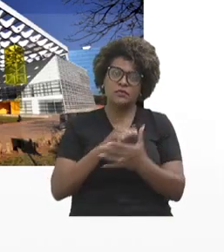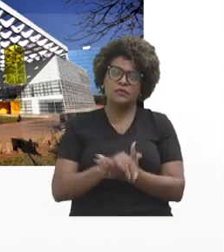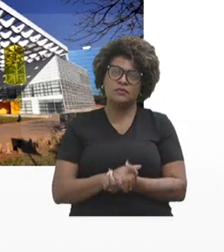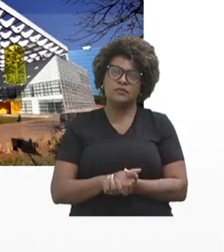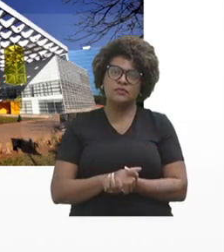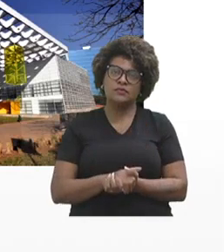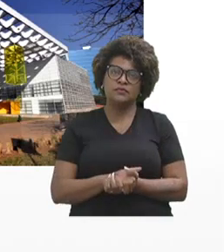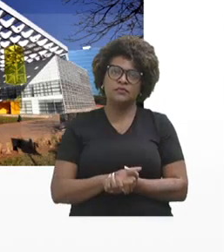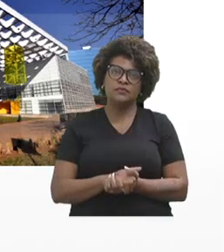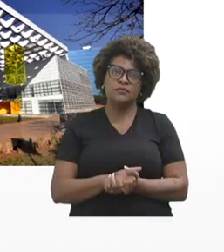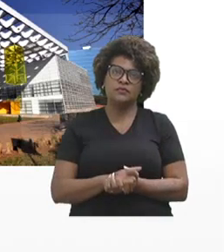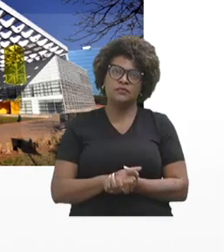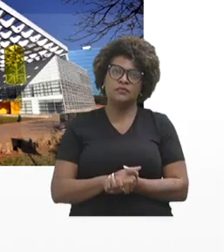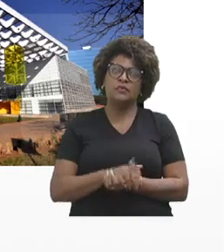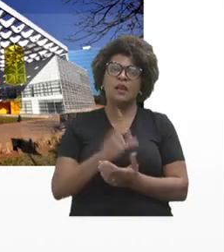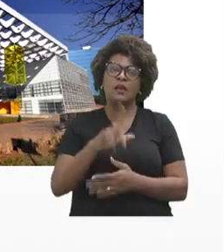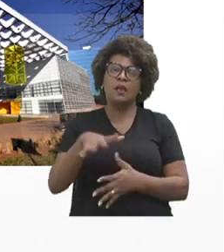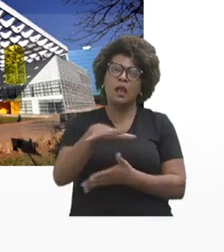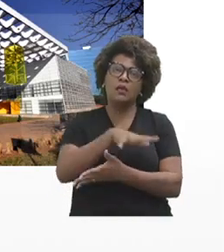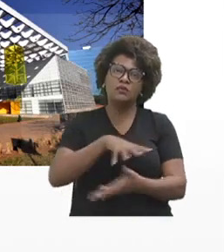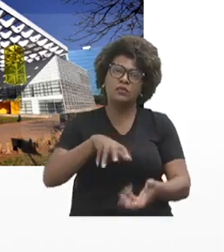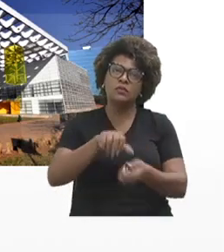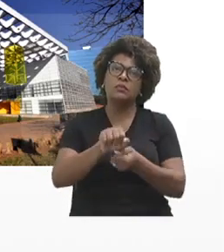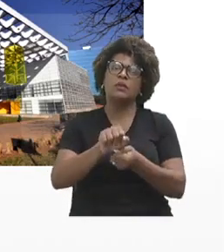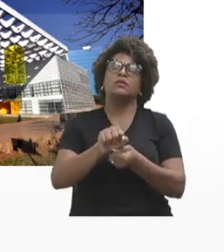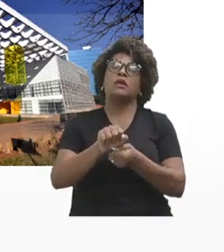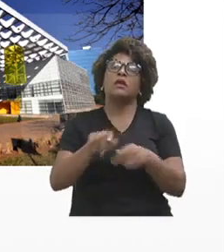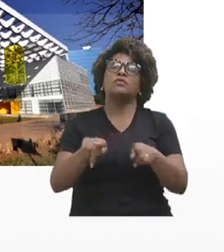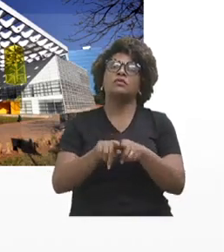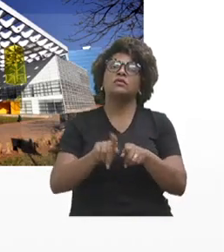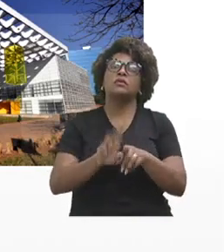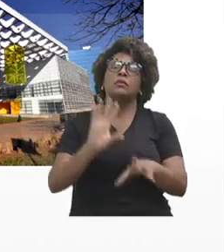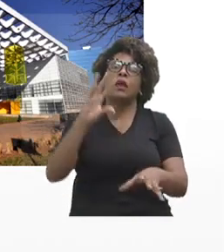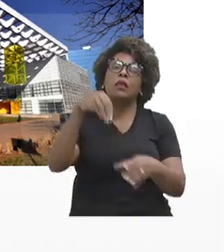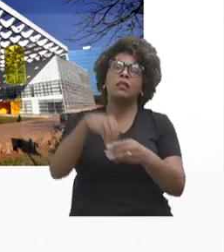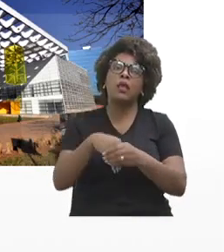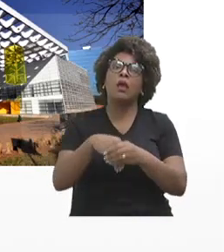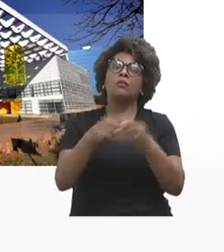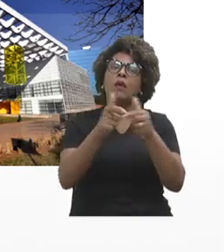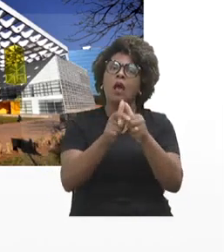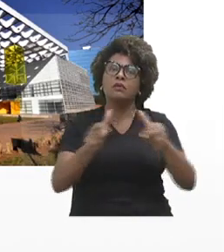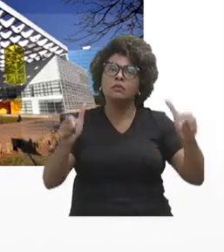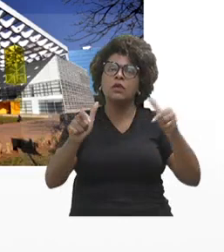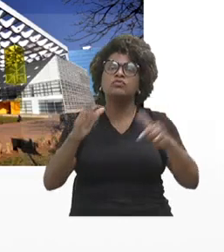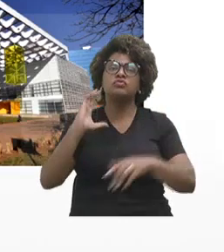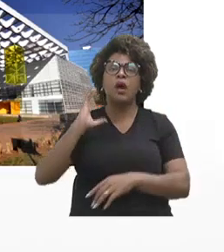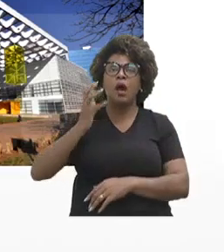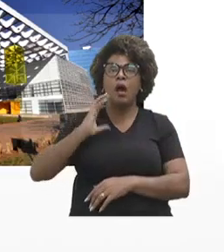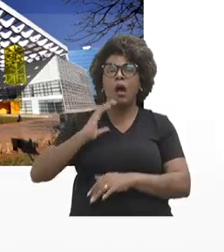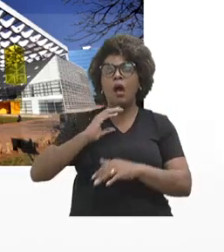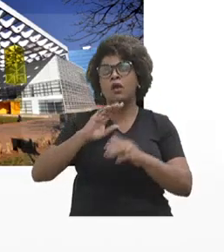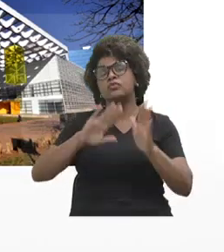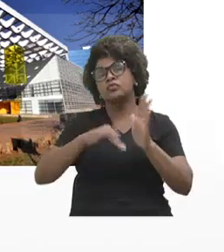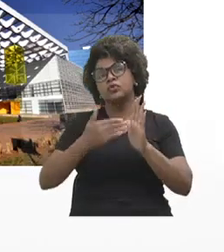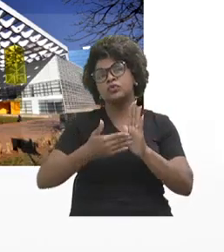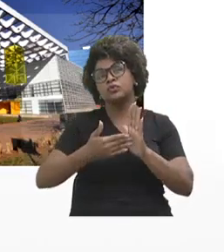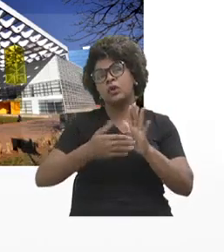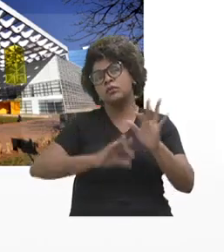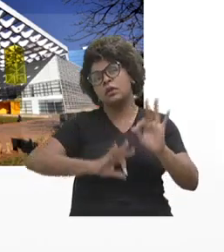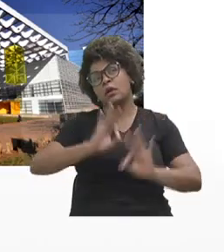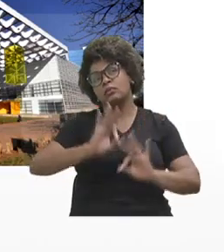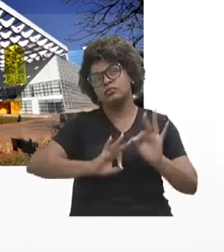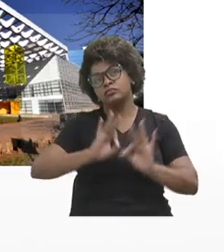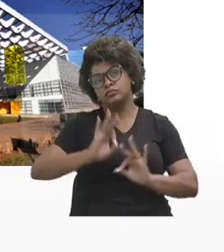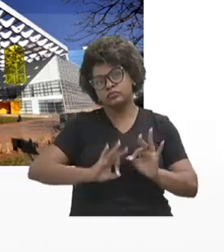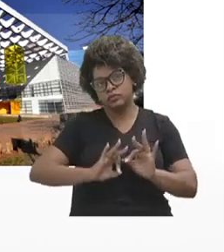que é com relação à sustentabilidade, à interiorização e à expansão da rádio, a esse reforço de programação própria. Então, gente mexeu na estrutura da empresa,